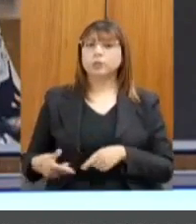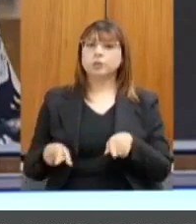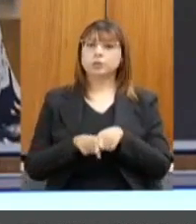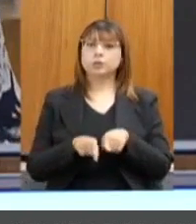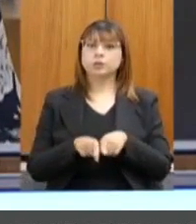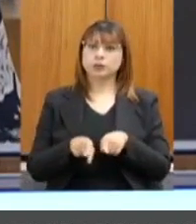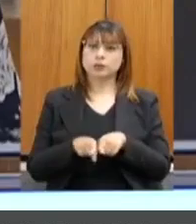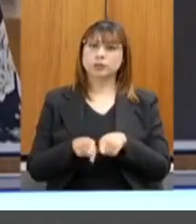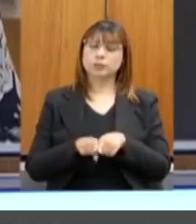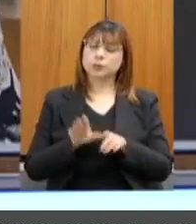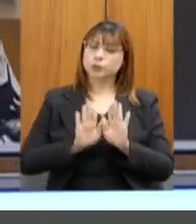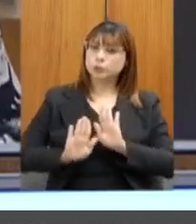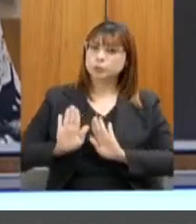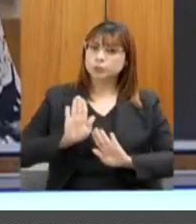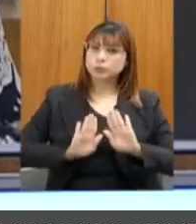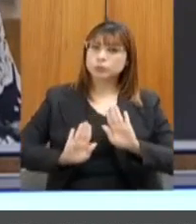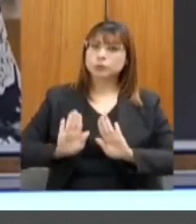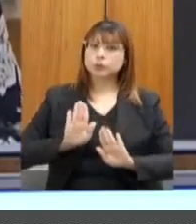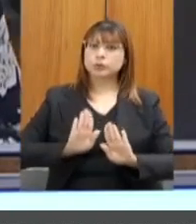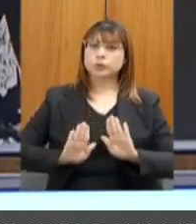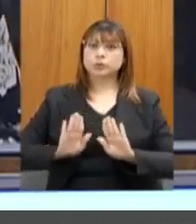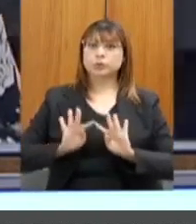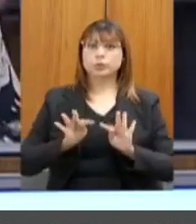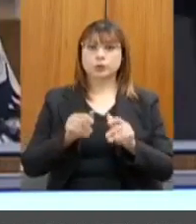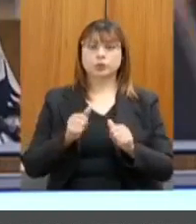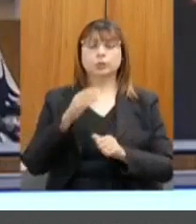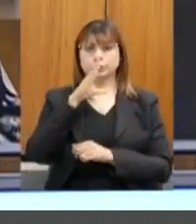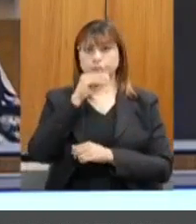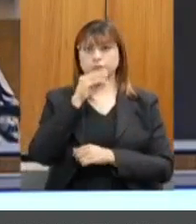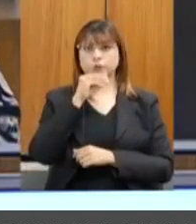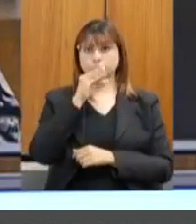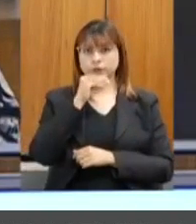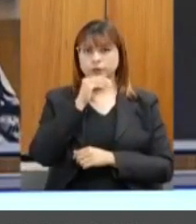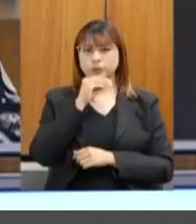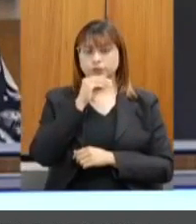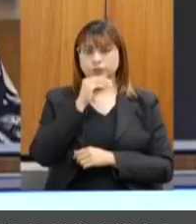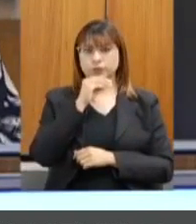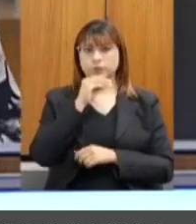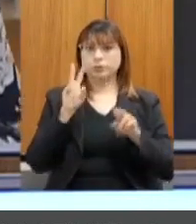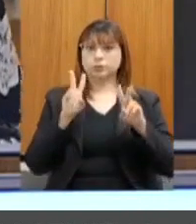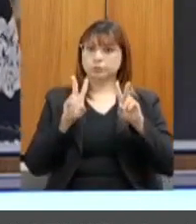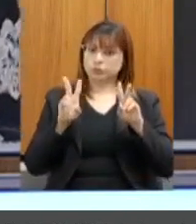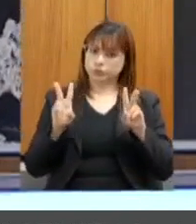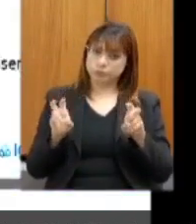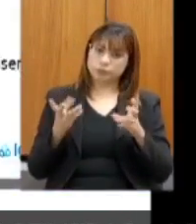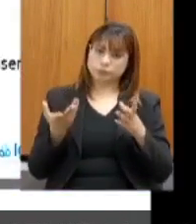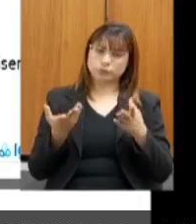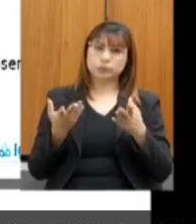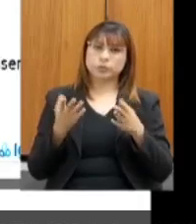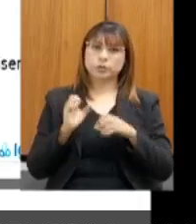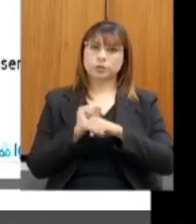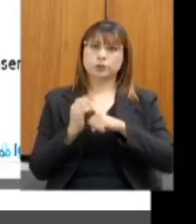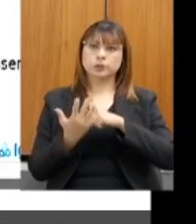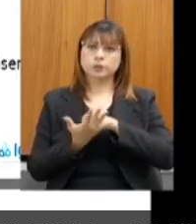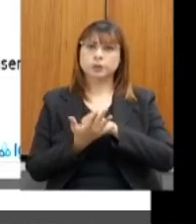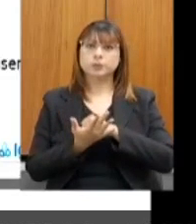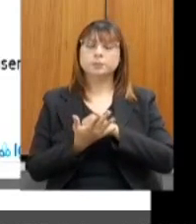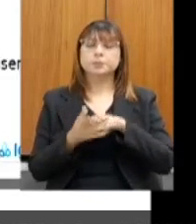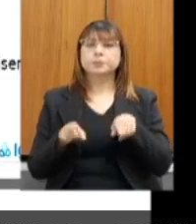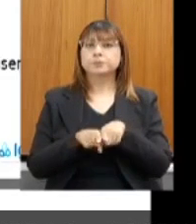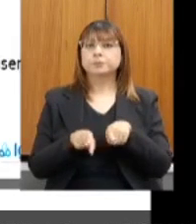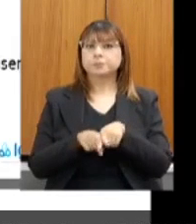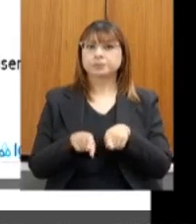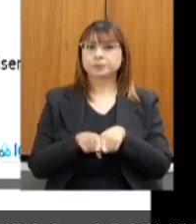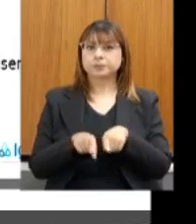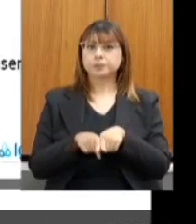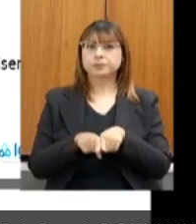tendo um cuidado com todos os nossos servidores em relação à pandemia. Disponibilizamos toda a rede